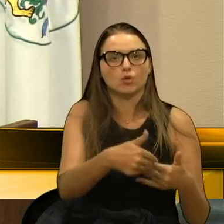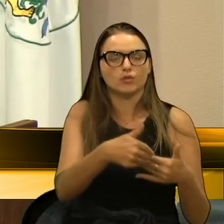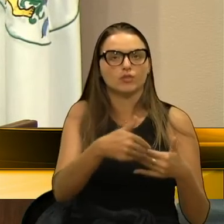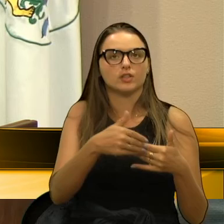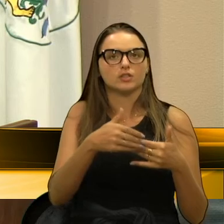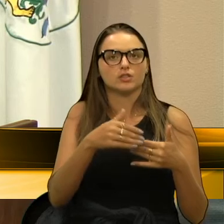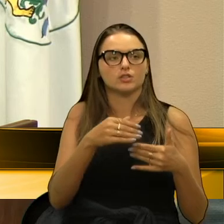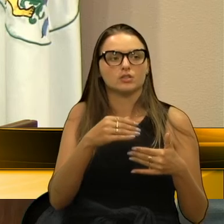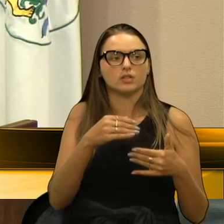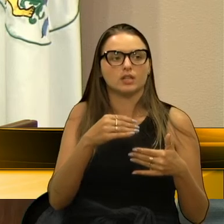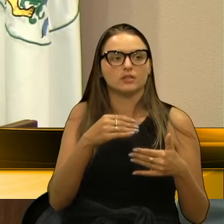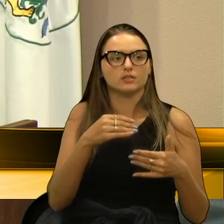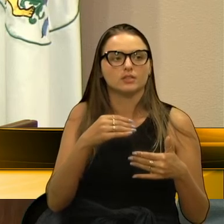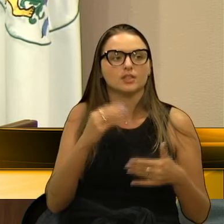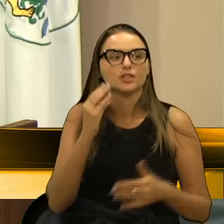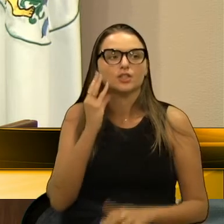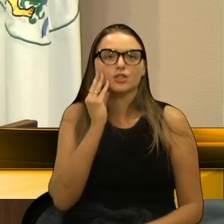Época.